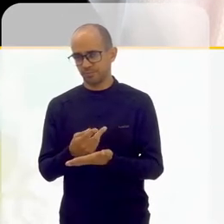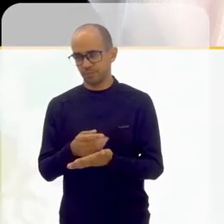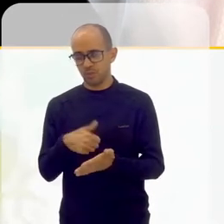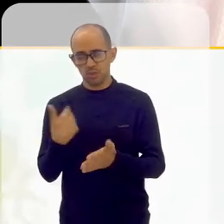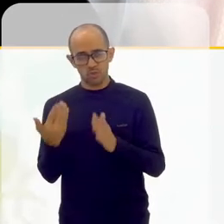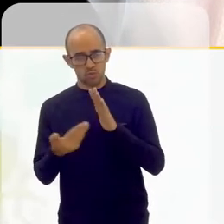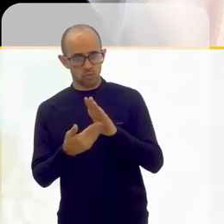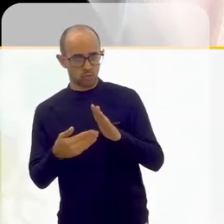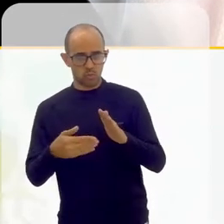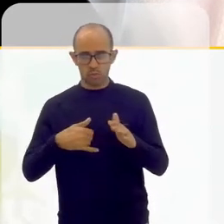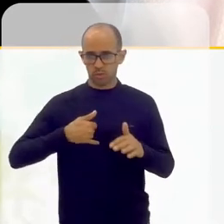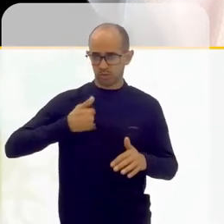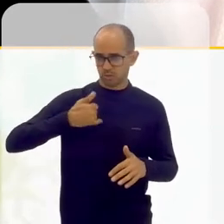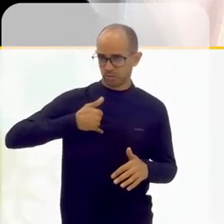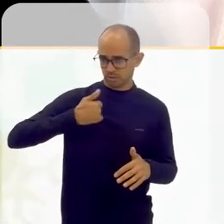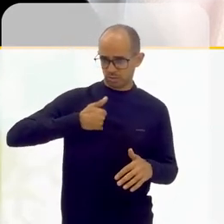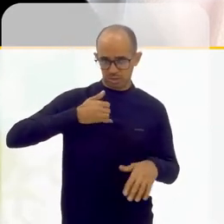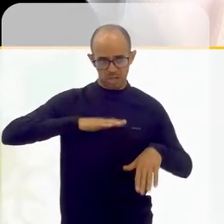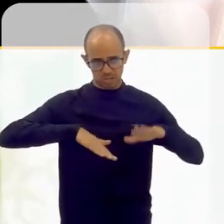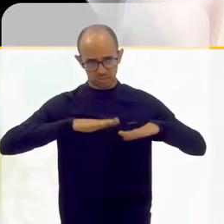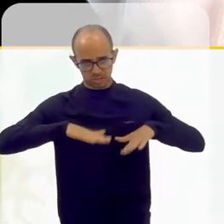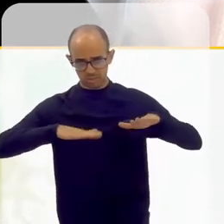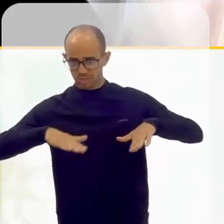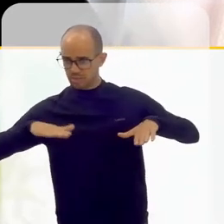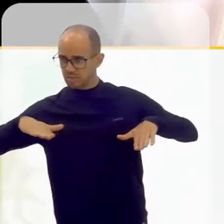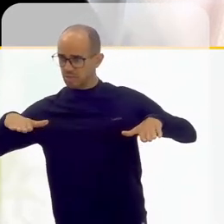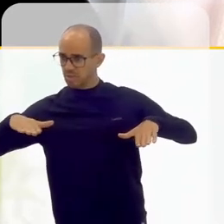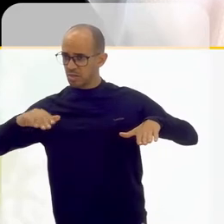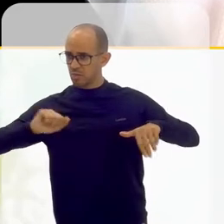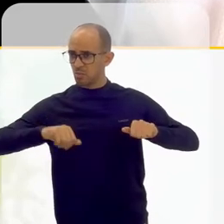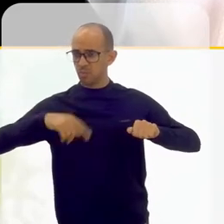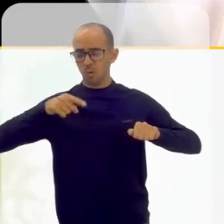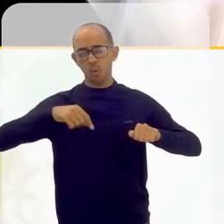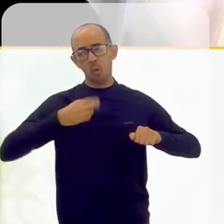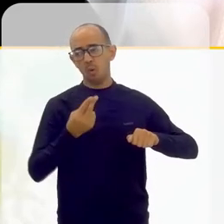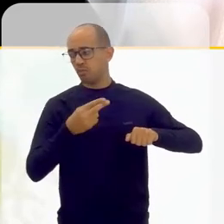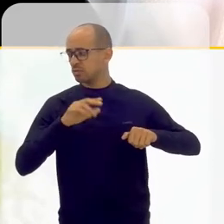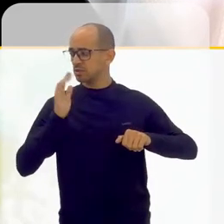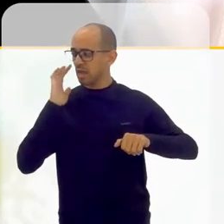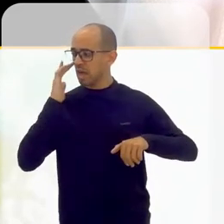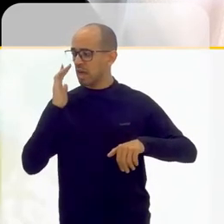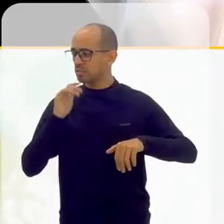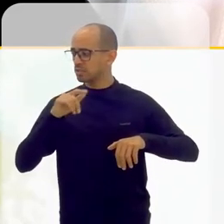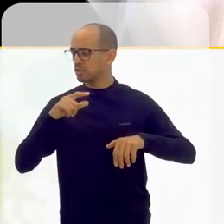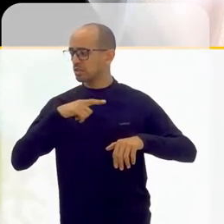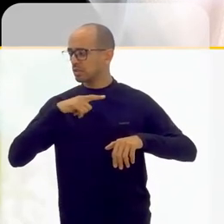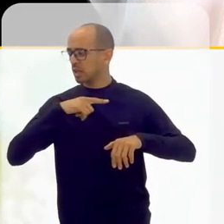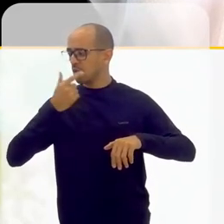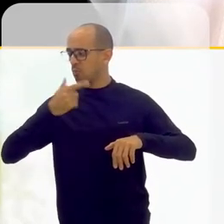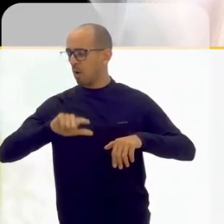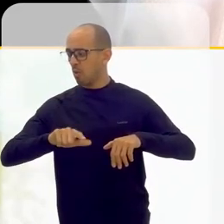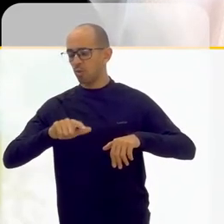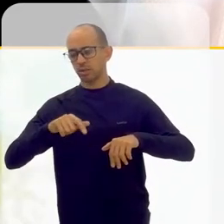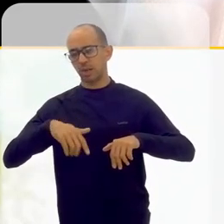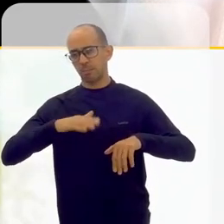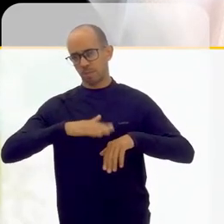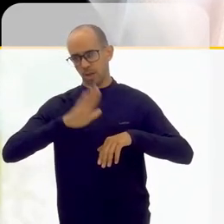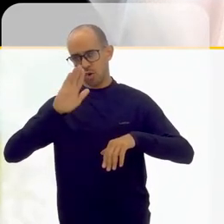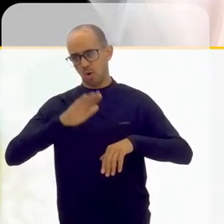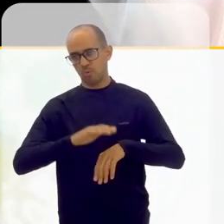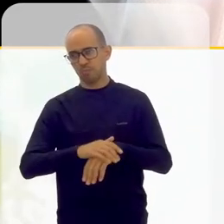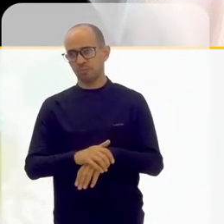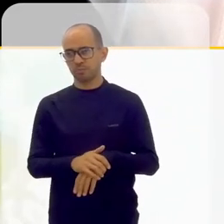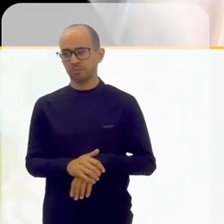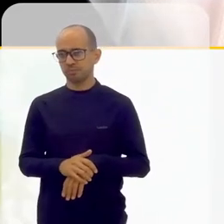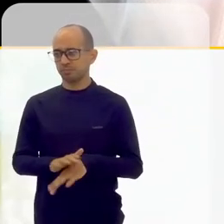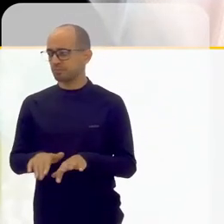em todas as faixas etárias ou em alguma você acha que esse medo é maior? Não, eu sinto que